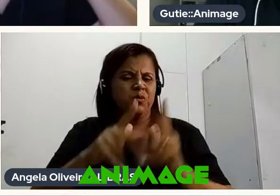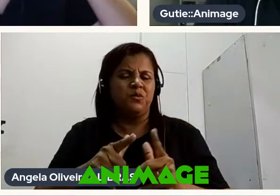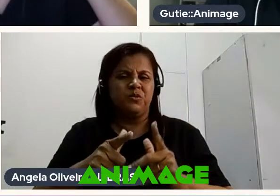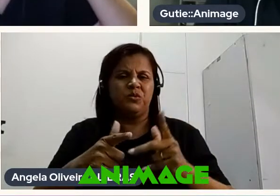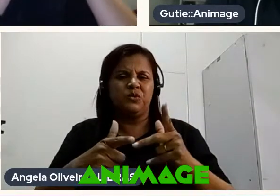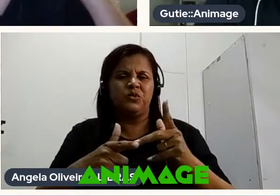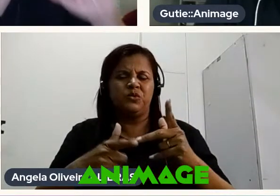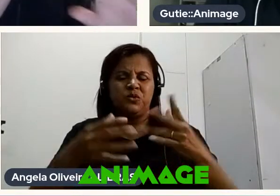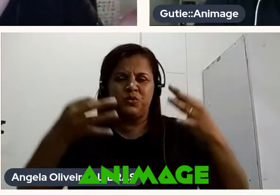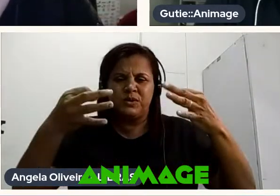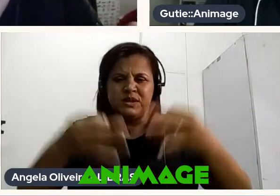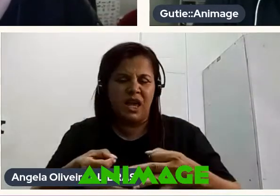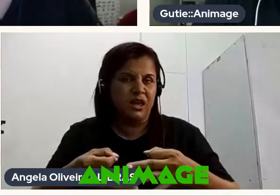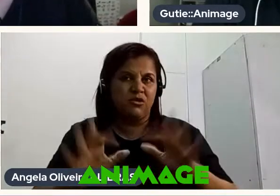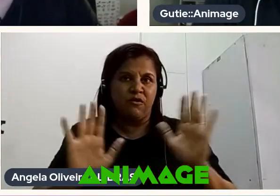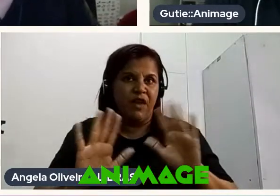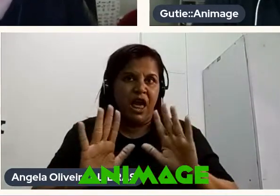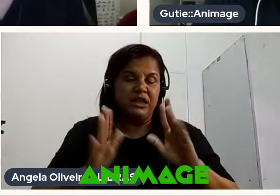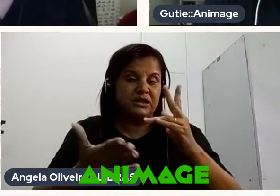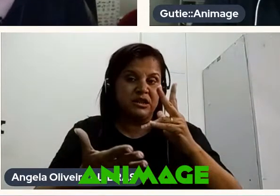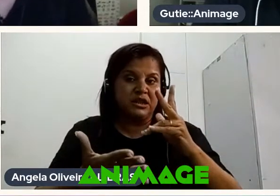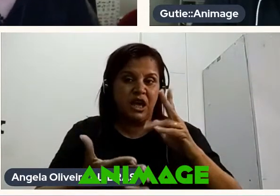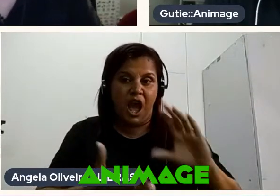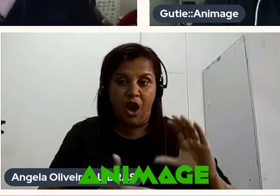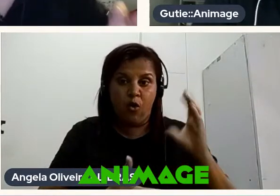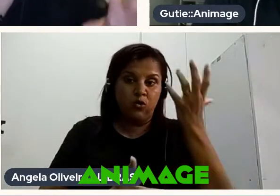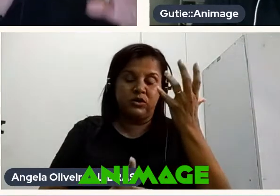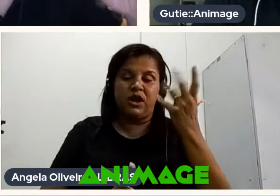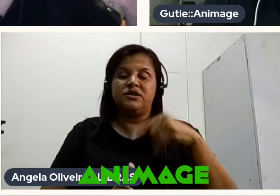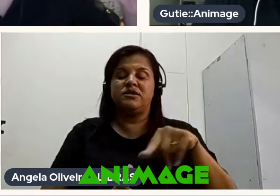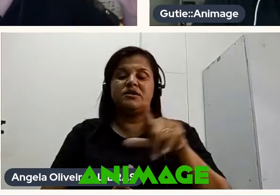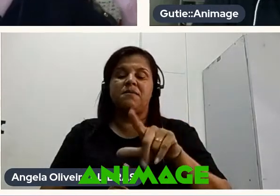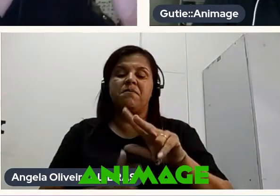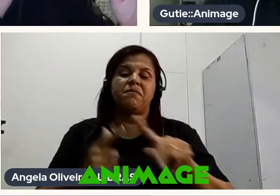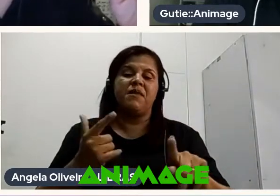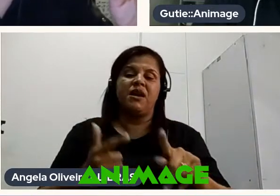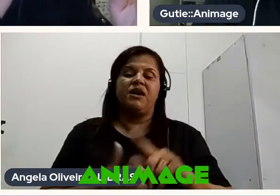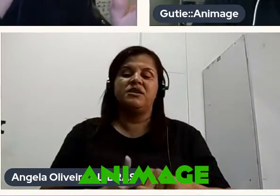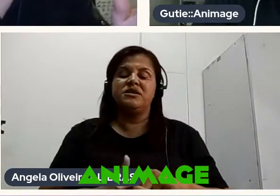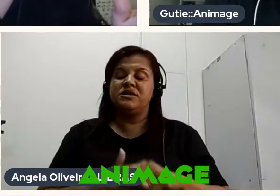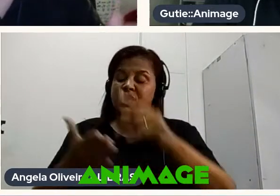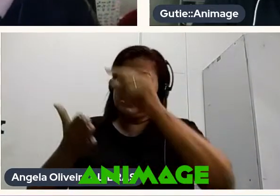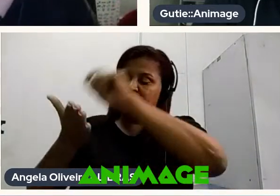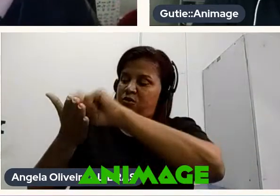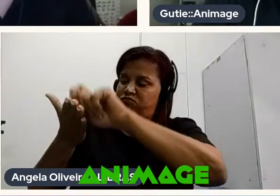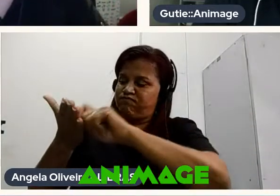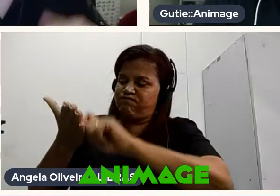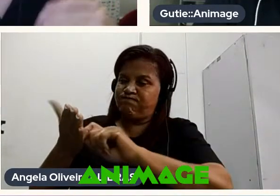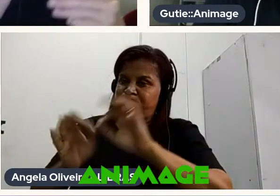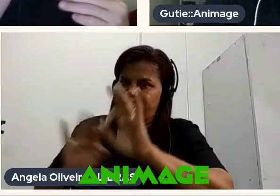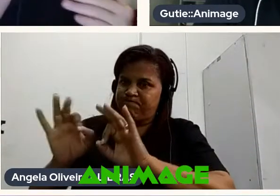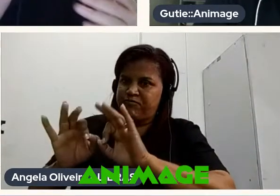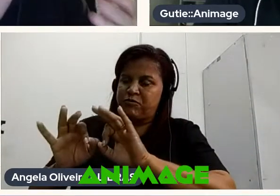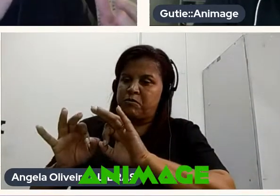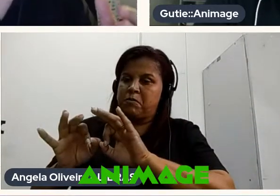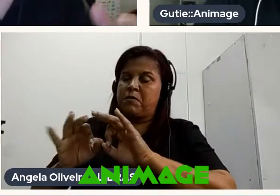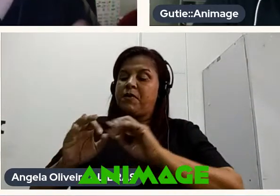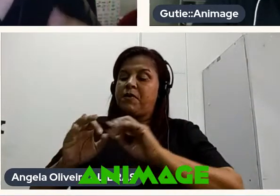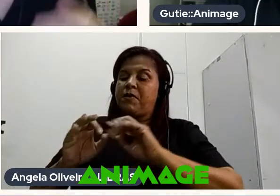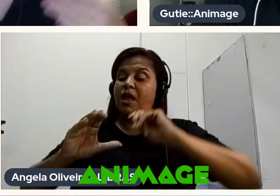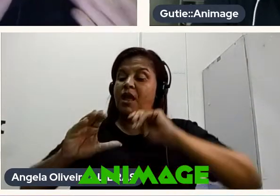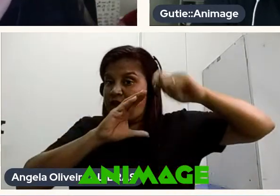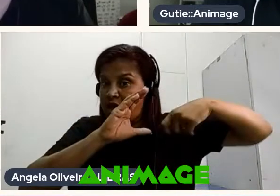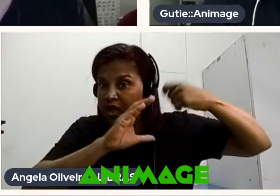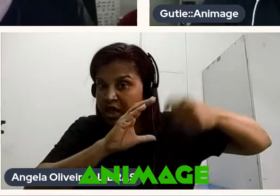Não vou falar Que é isso que acontece No nosso tipo de produção Mas o mundo ideal É você ter um roteiro Bem elaborado Aí você grava esses áudios